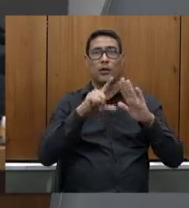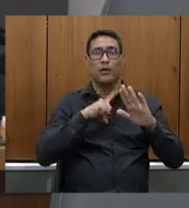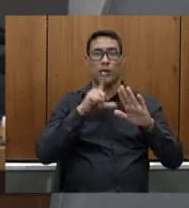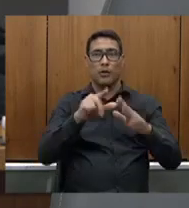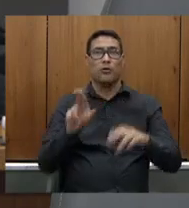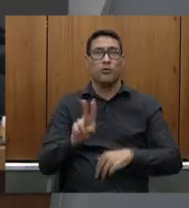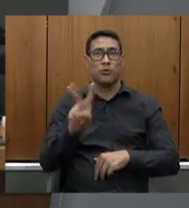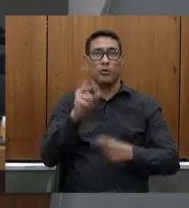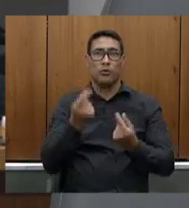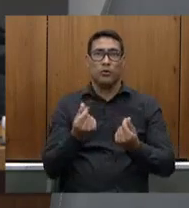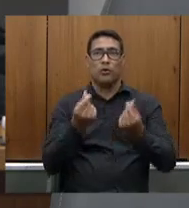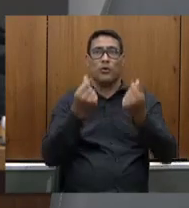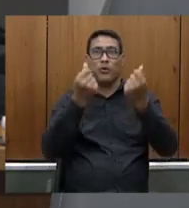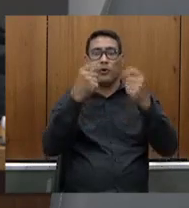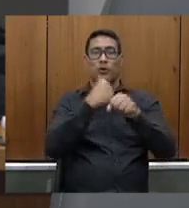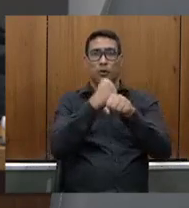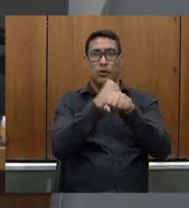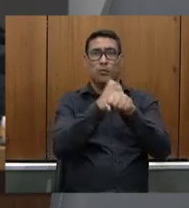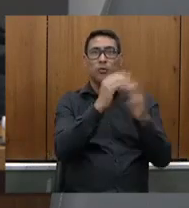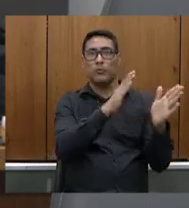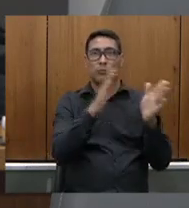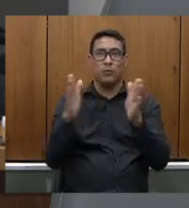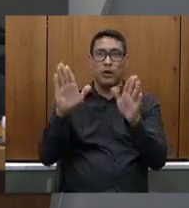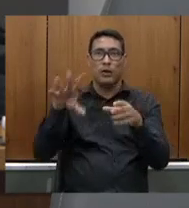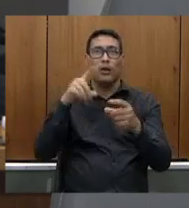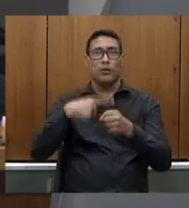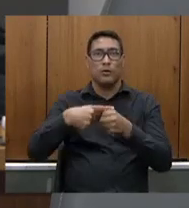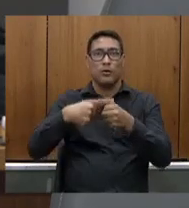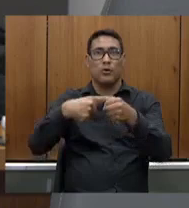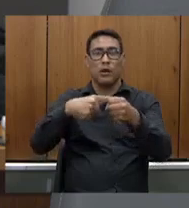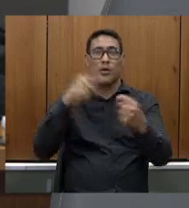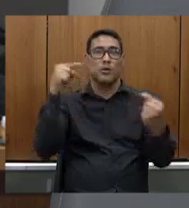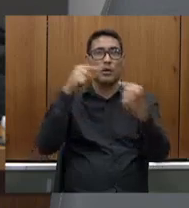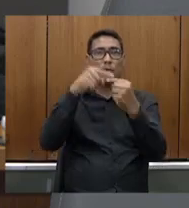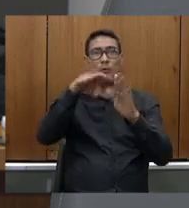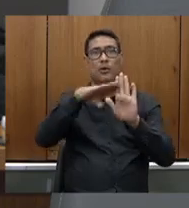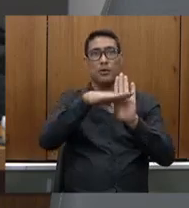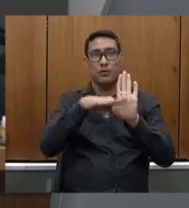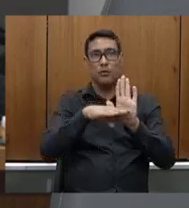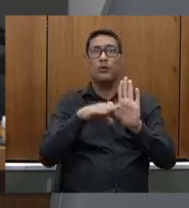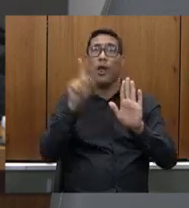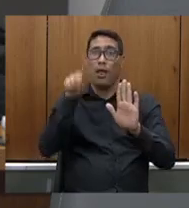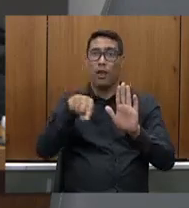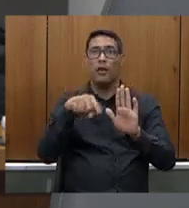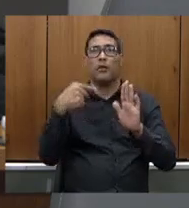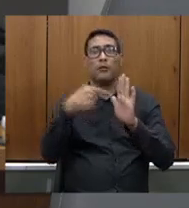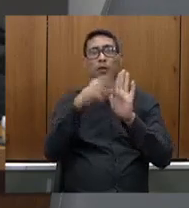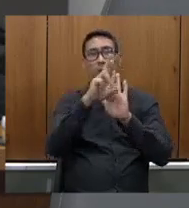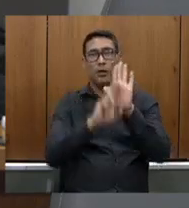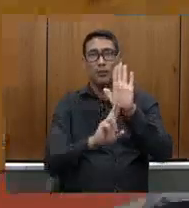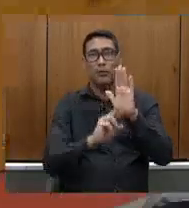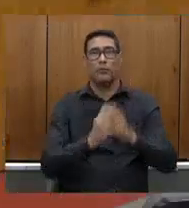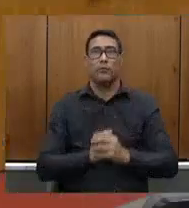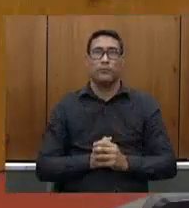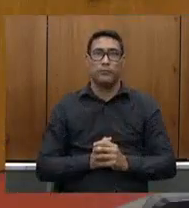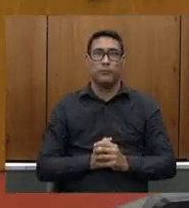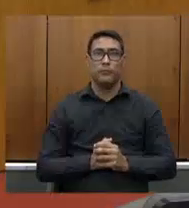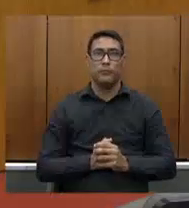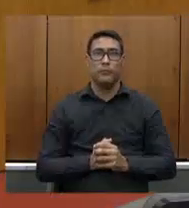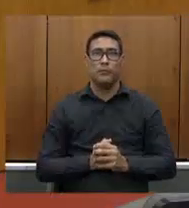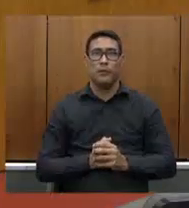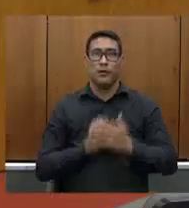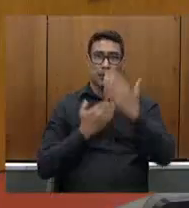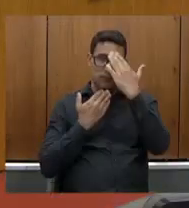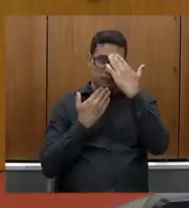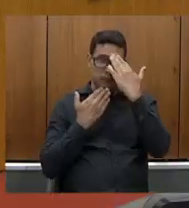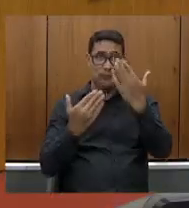dos valores devidos por ano e por município nos termos do acordo este o requerimento presidente Muito obrigado deputada eu dou